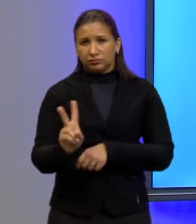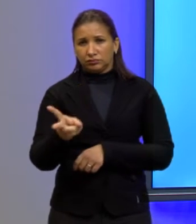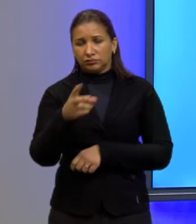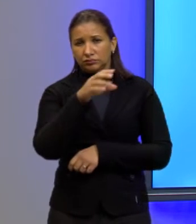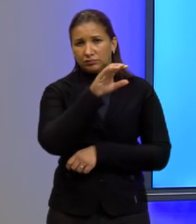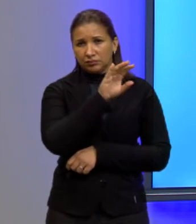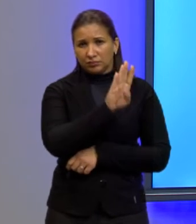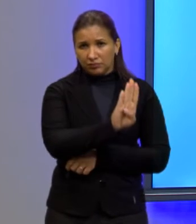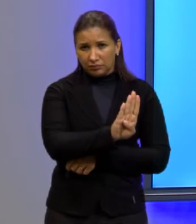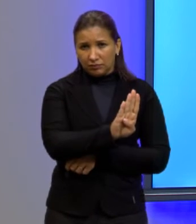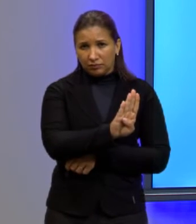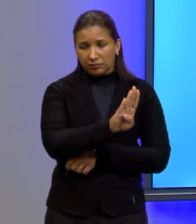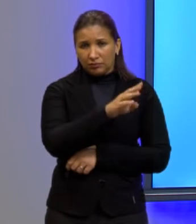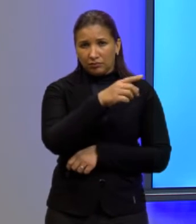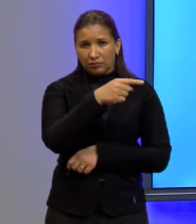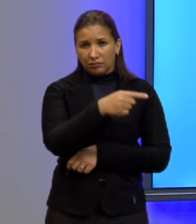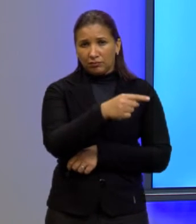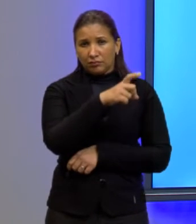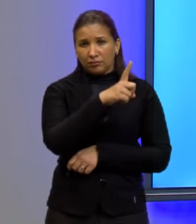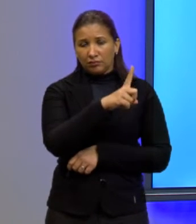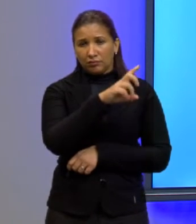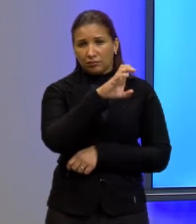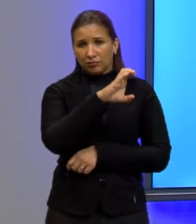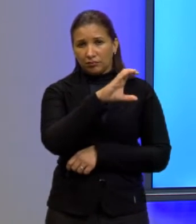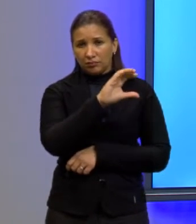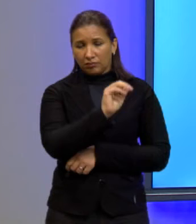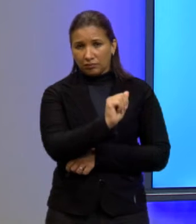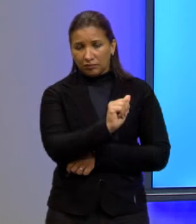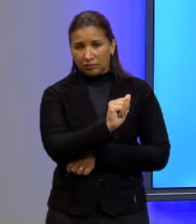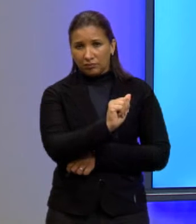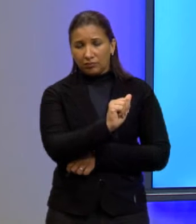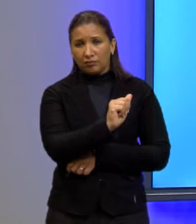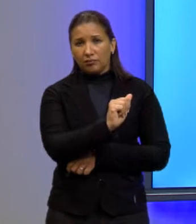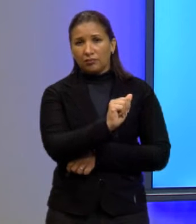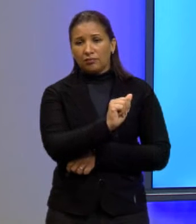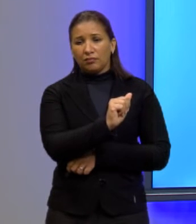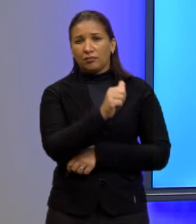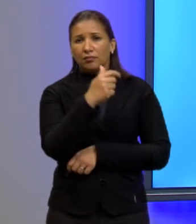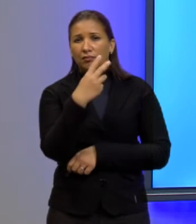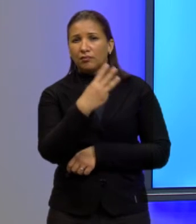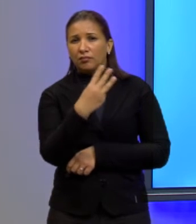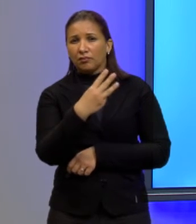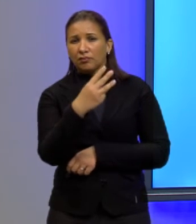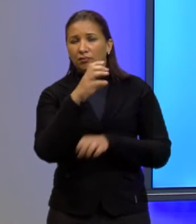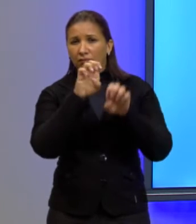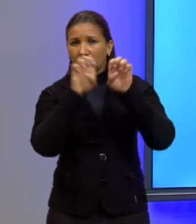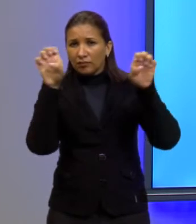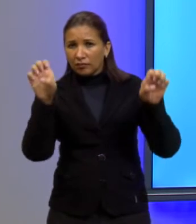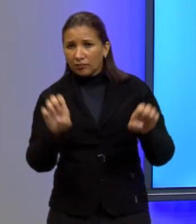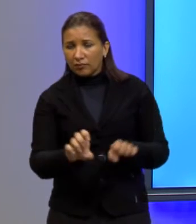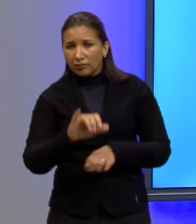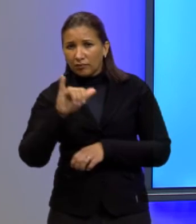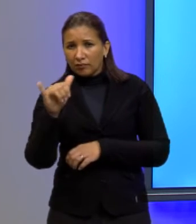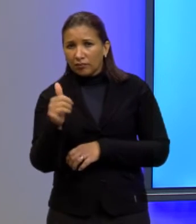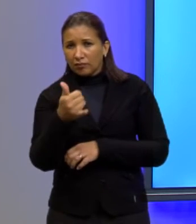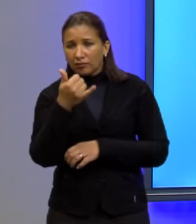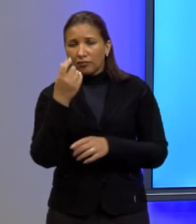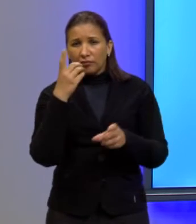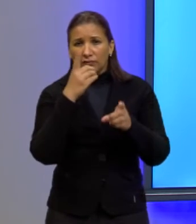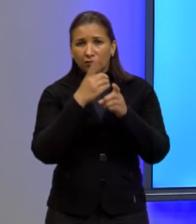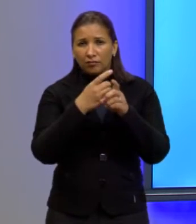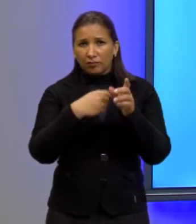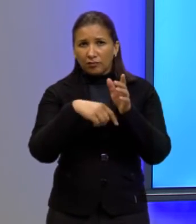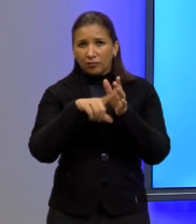B que era menos 150A na terceira equação quem é essa terceira equação aquela última lá que eu encontrei